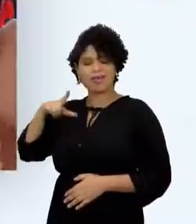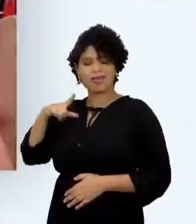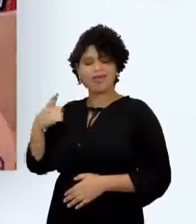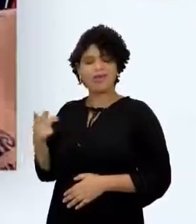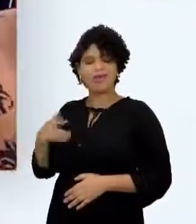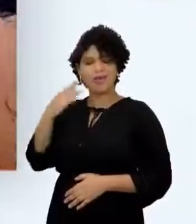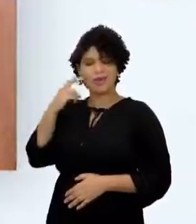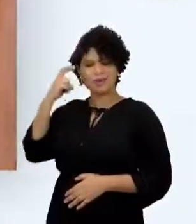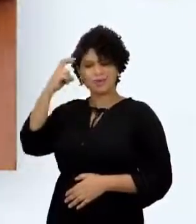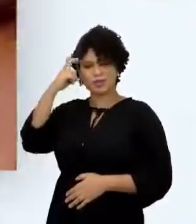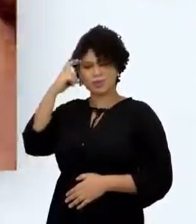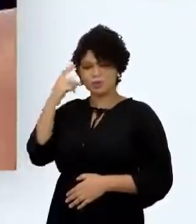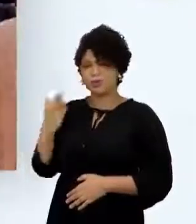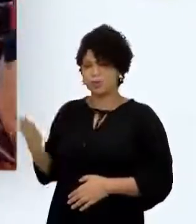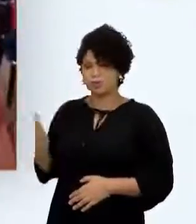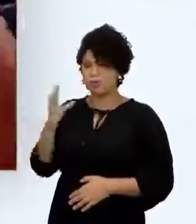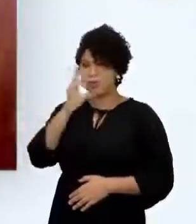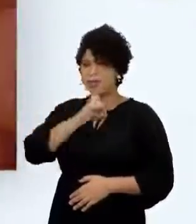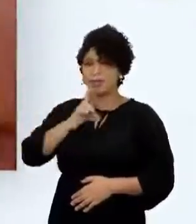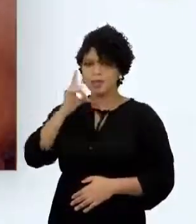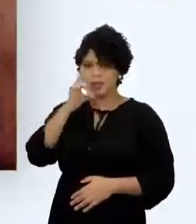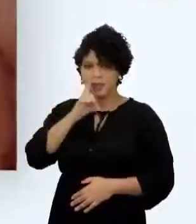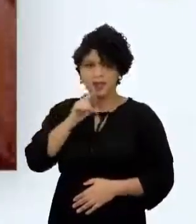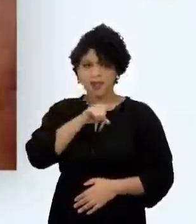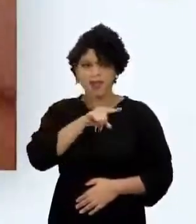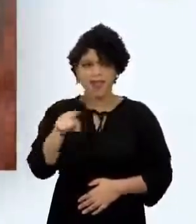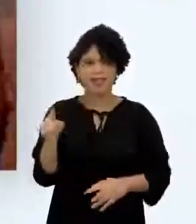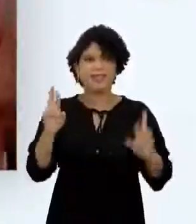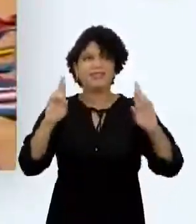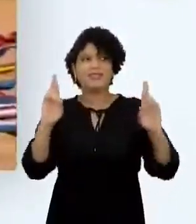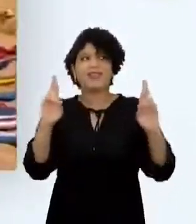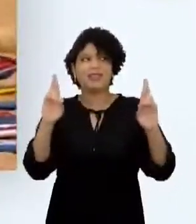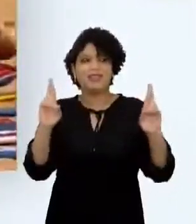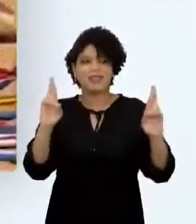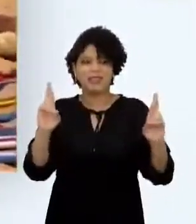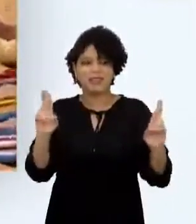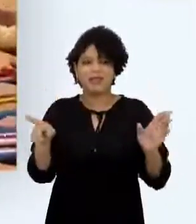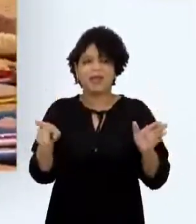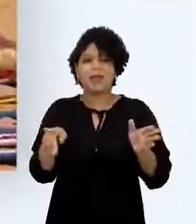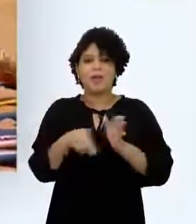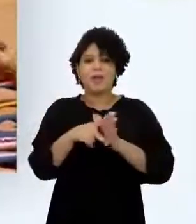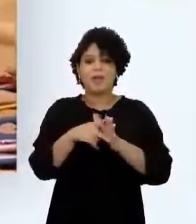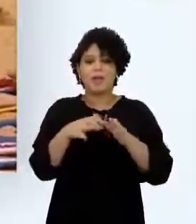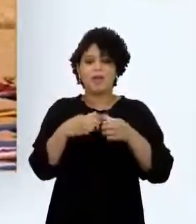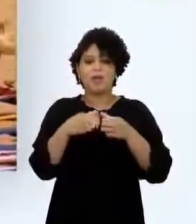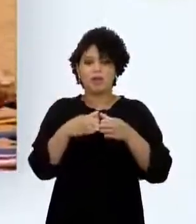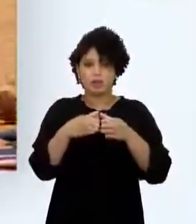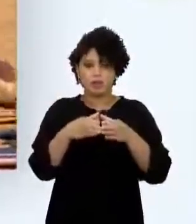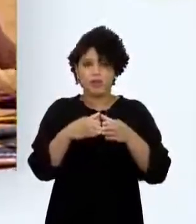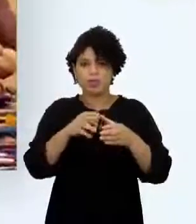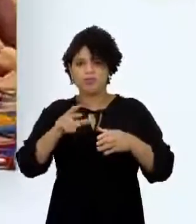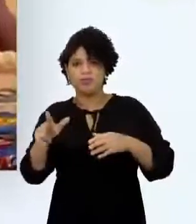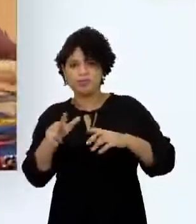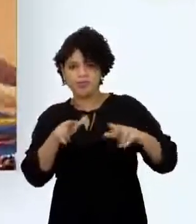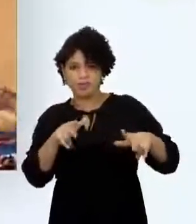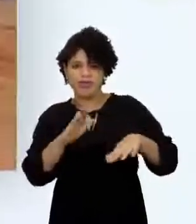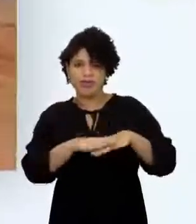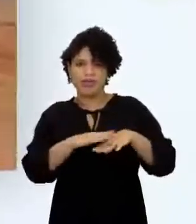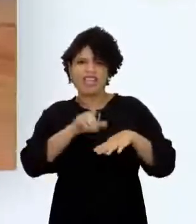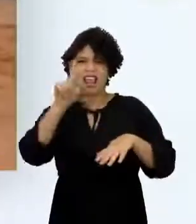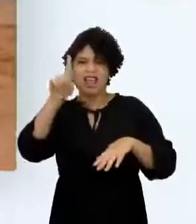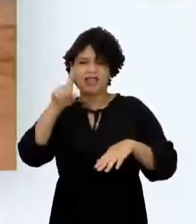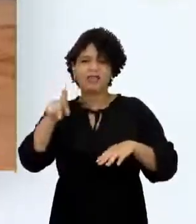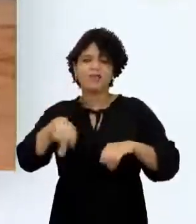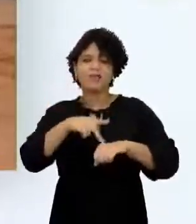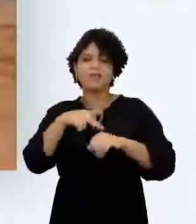Este domingo foi o dia mais esperado das competições para os Maori Acostumados a esportes bem diferentes dos brasileiros